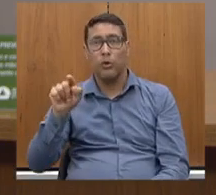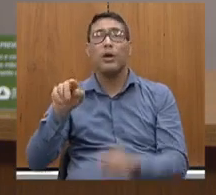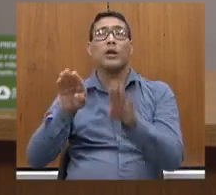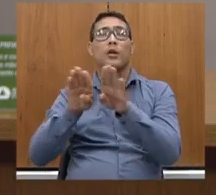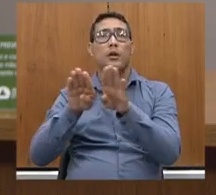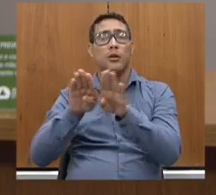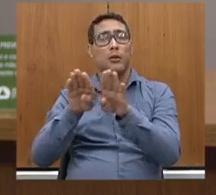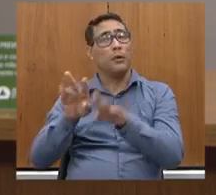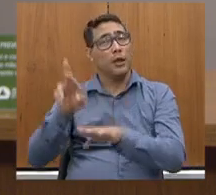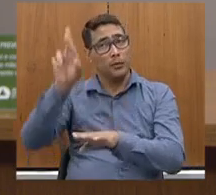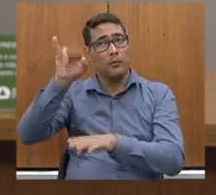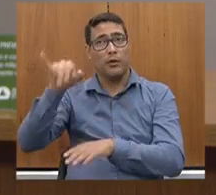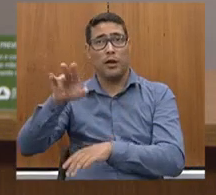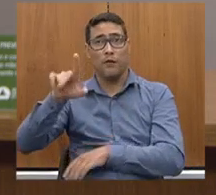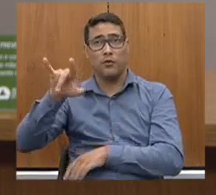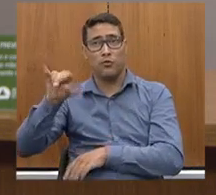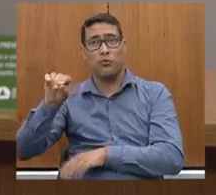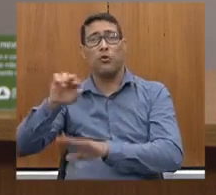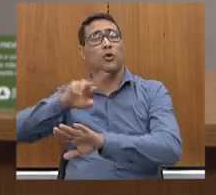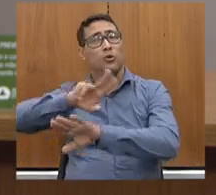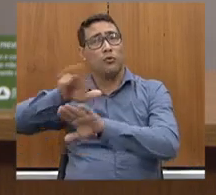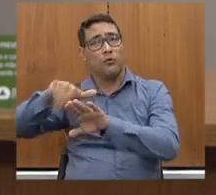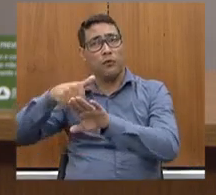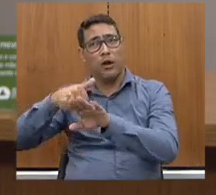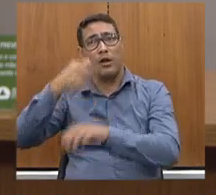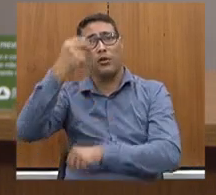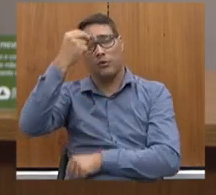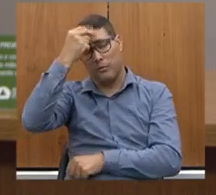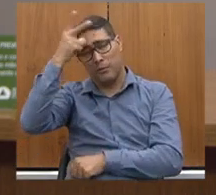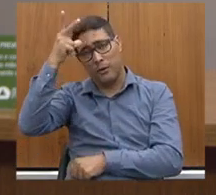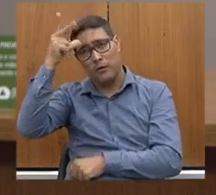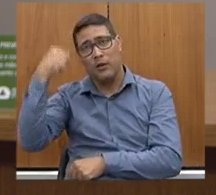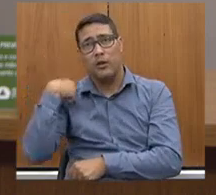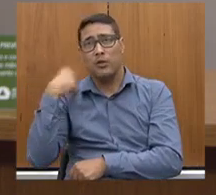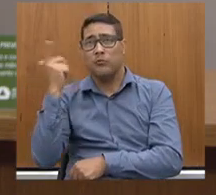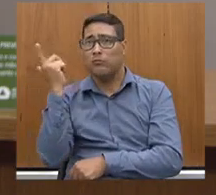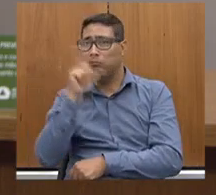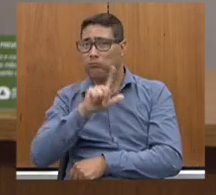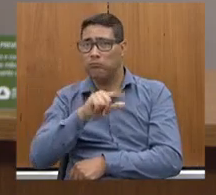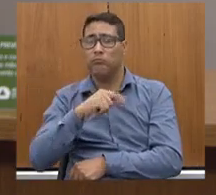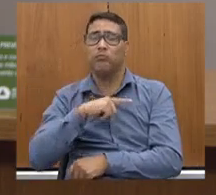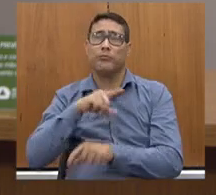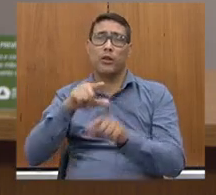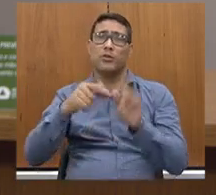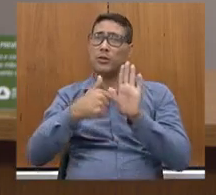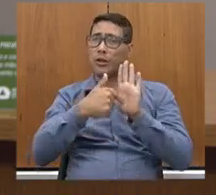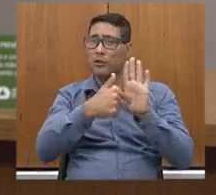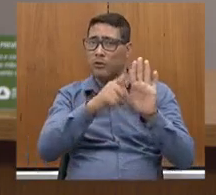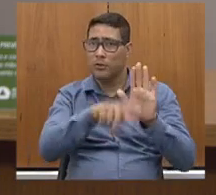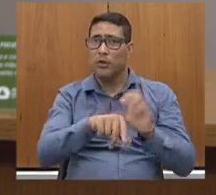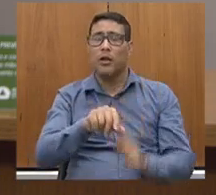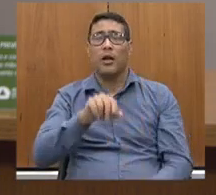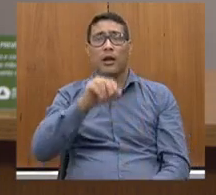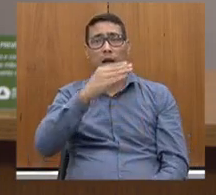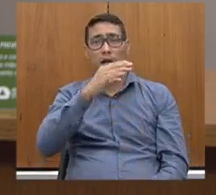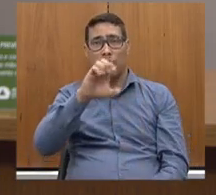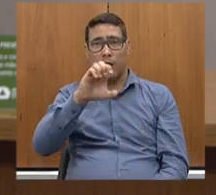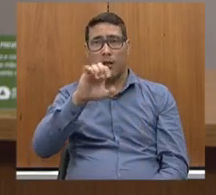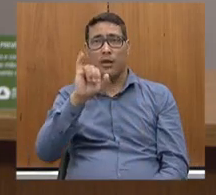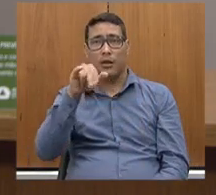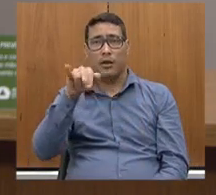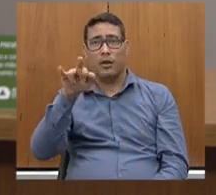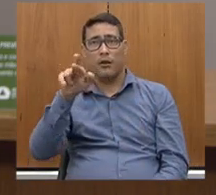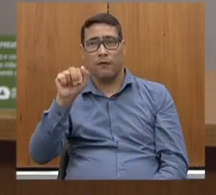pelo Júlio, com vários prefeitos, nós levamos isso em conhecimento, tanto a CEINFA como a CEGOV, para garantir o